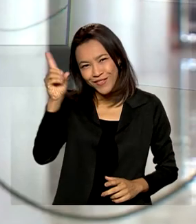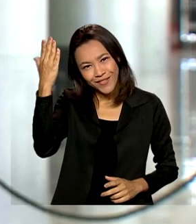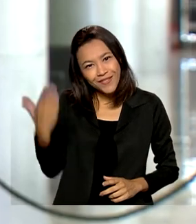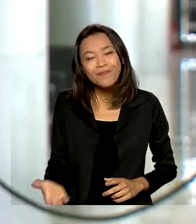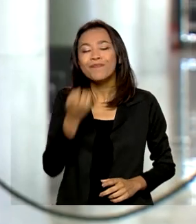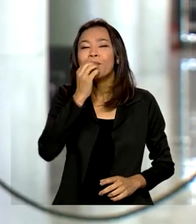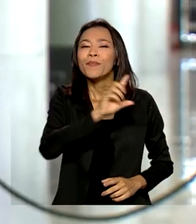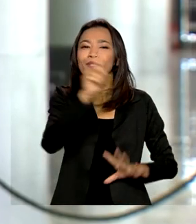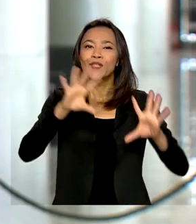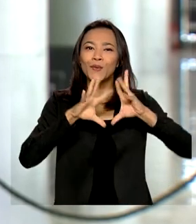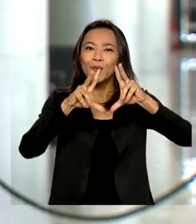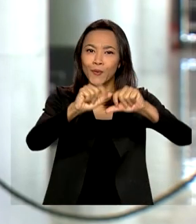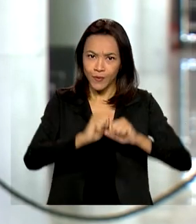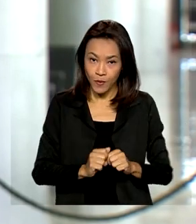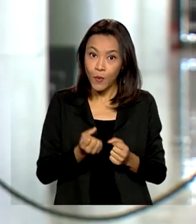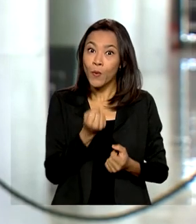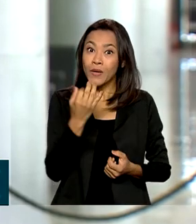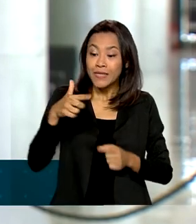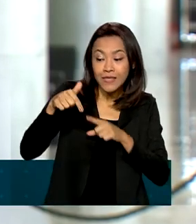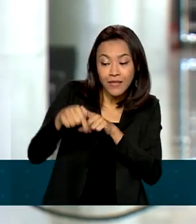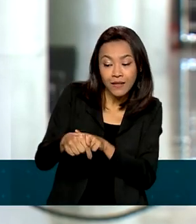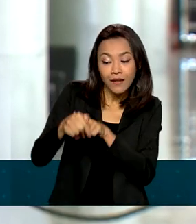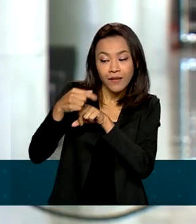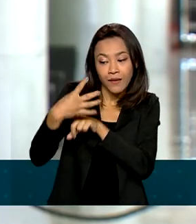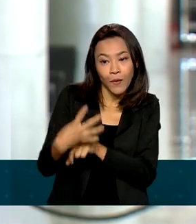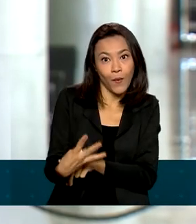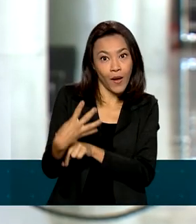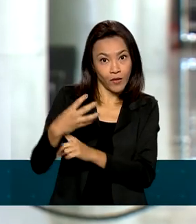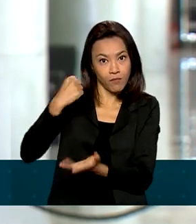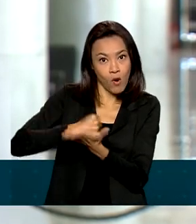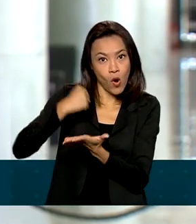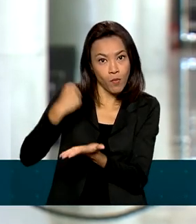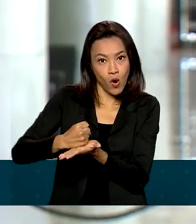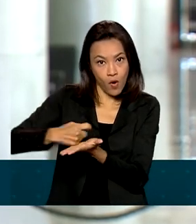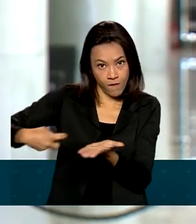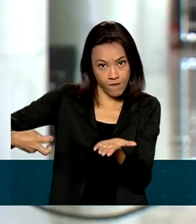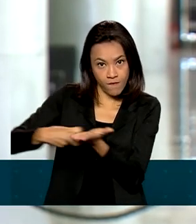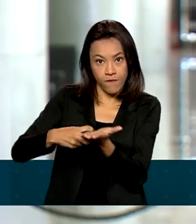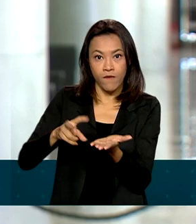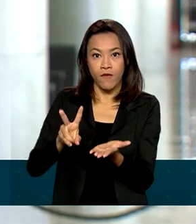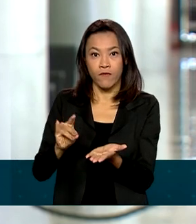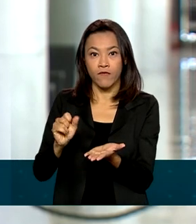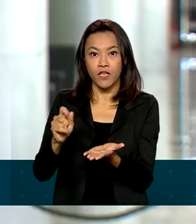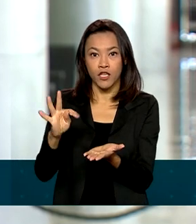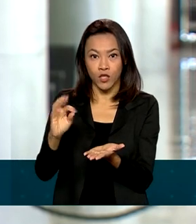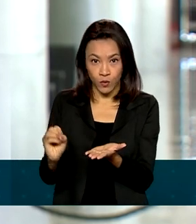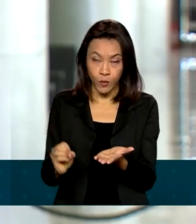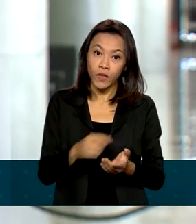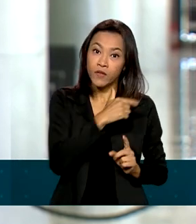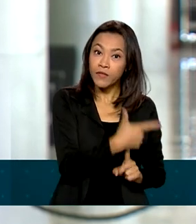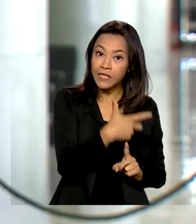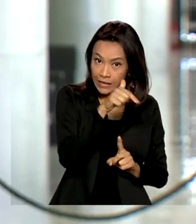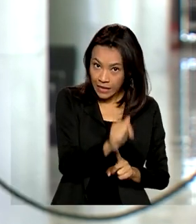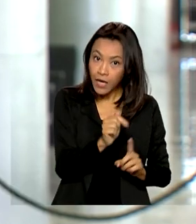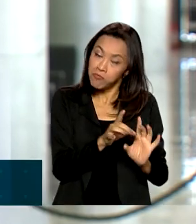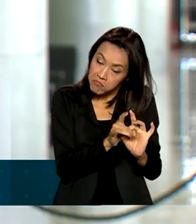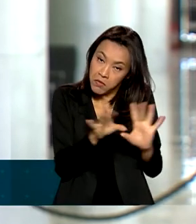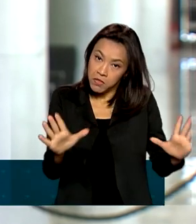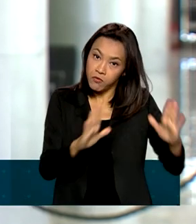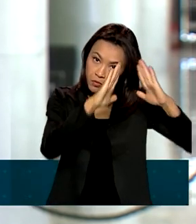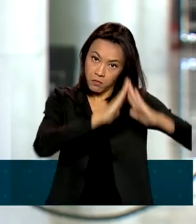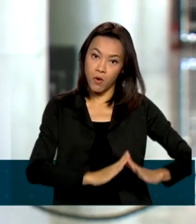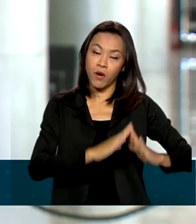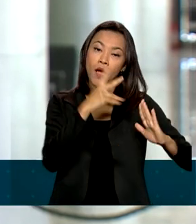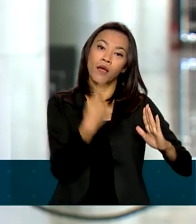dia a todos. Olha, foram 74 vistos e 27 autorizações de residência humanitária a ucranianos no período